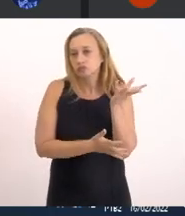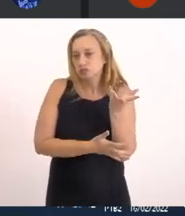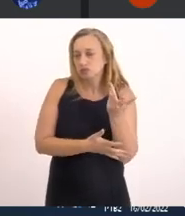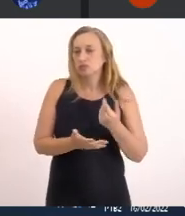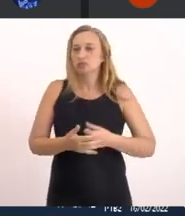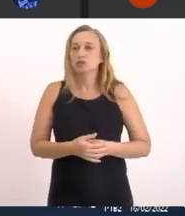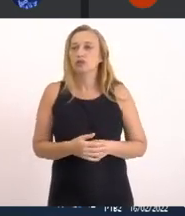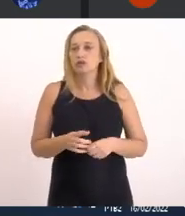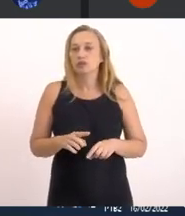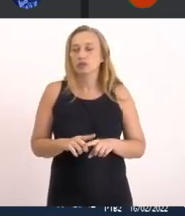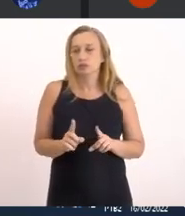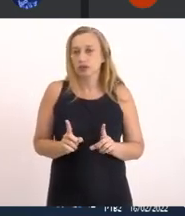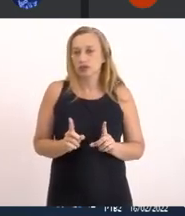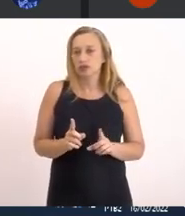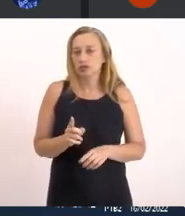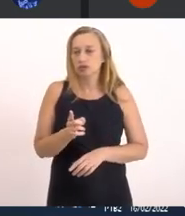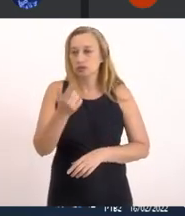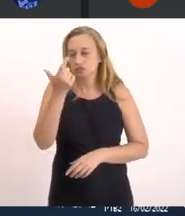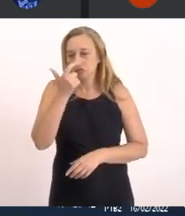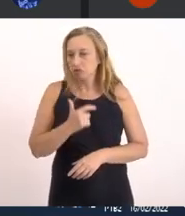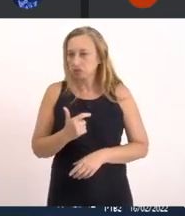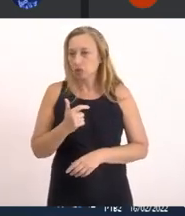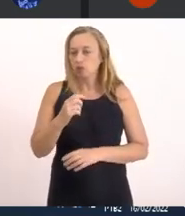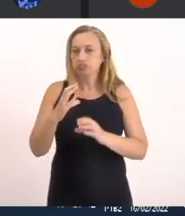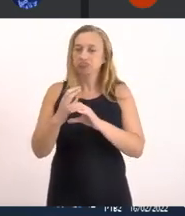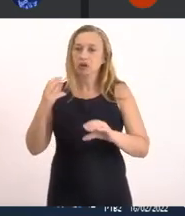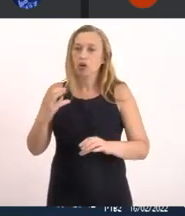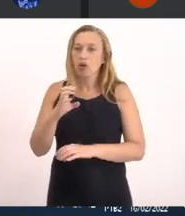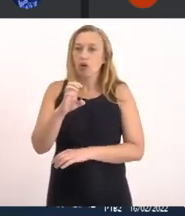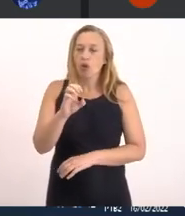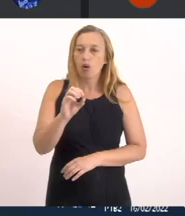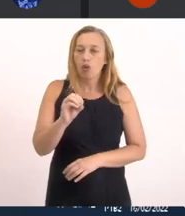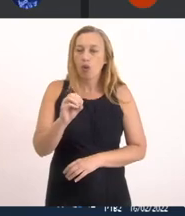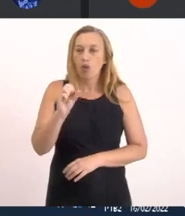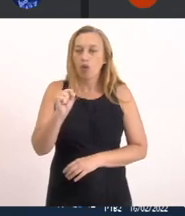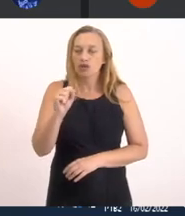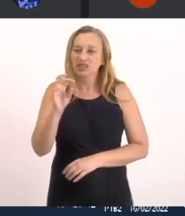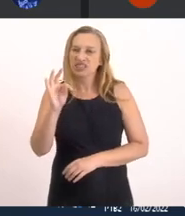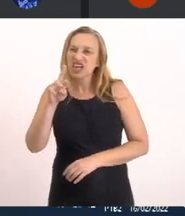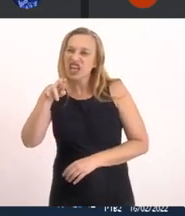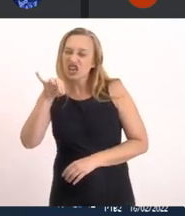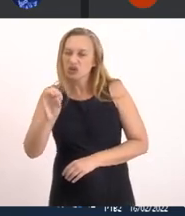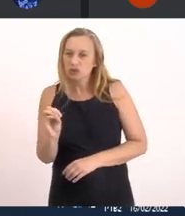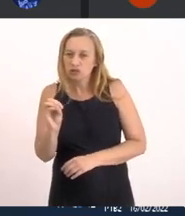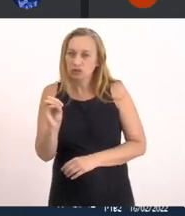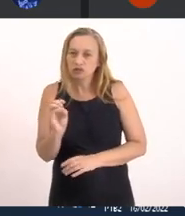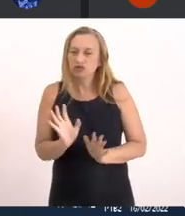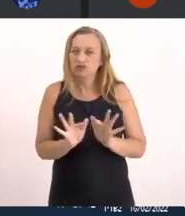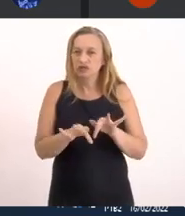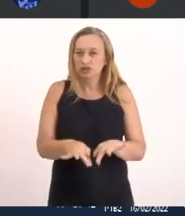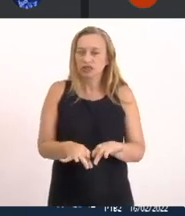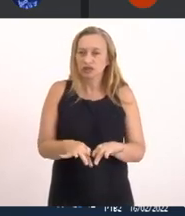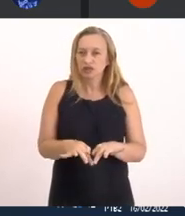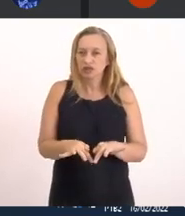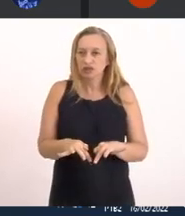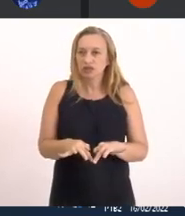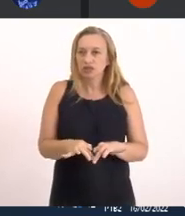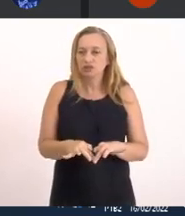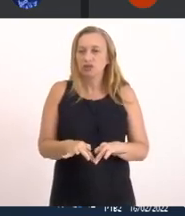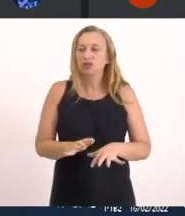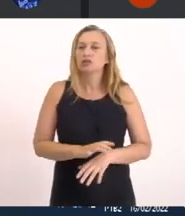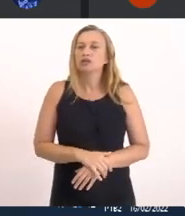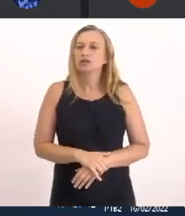sou engenheiro Rosteiro Então Esse mole Finalizaria O cabeça A carapaça A